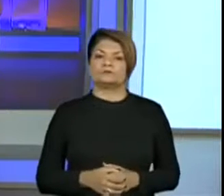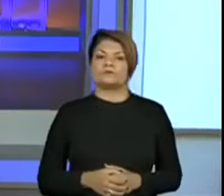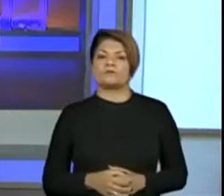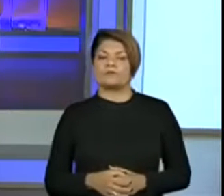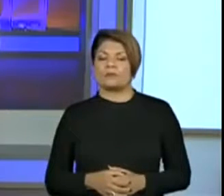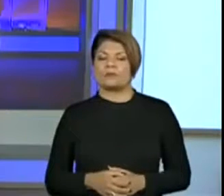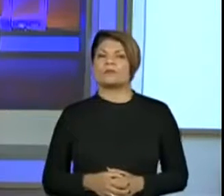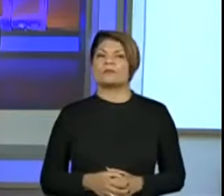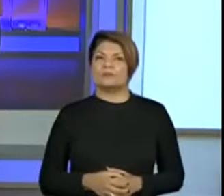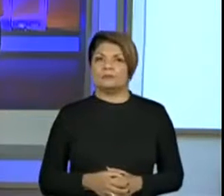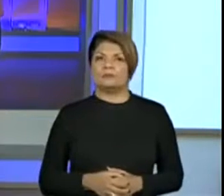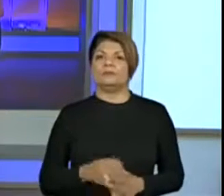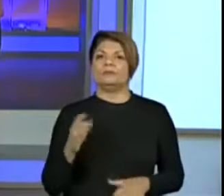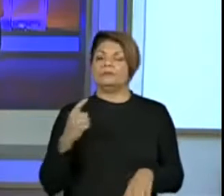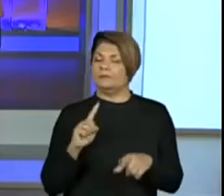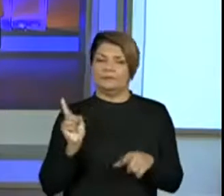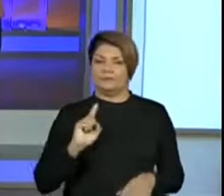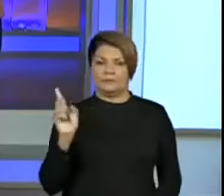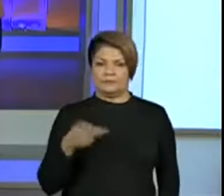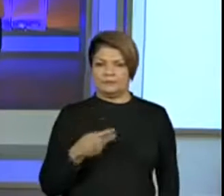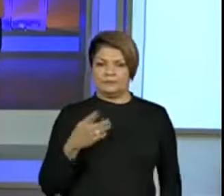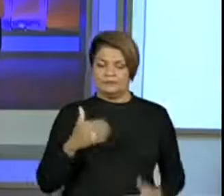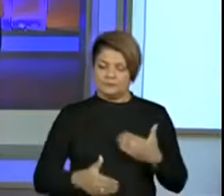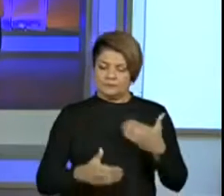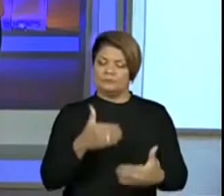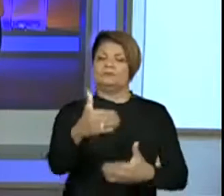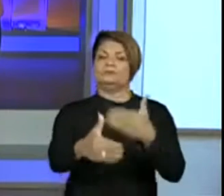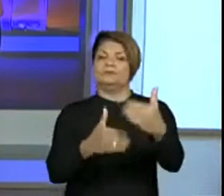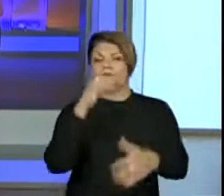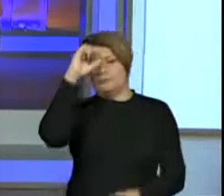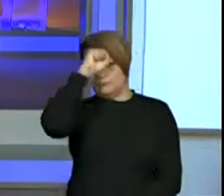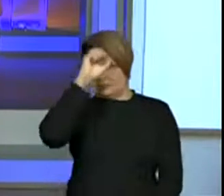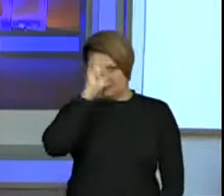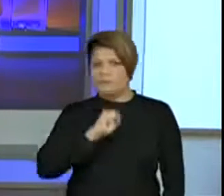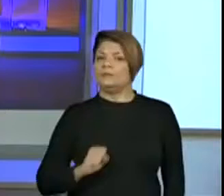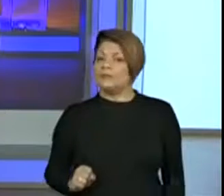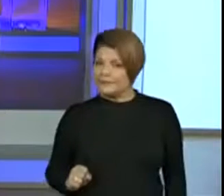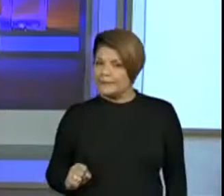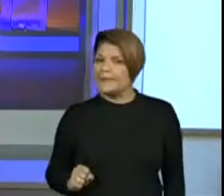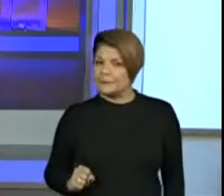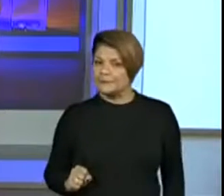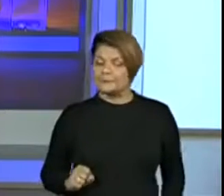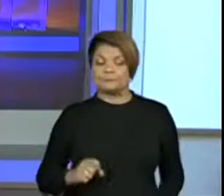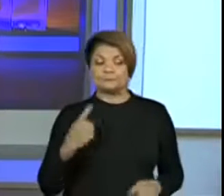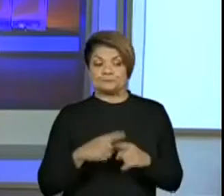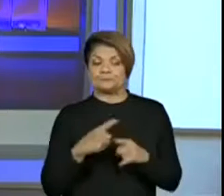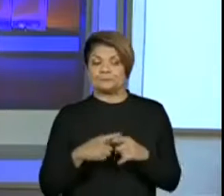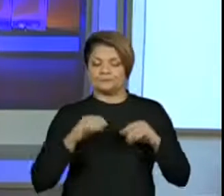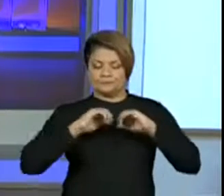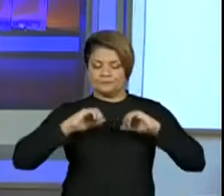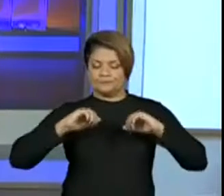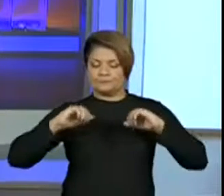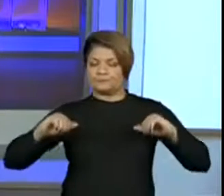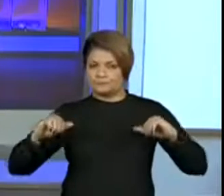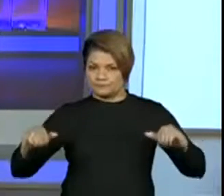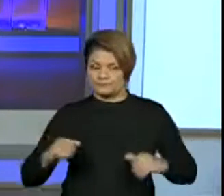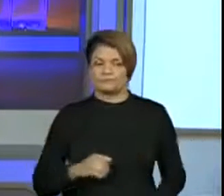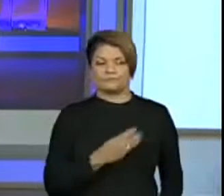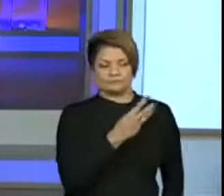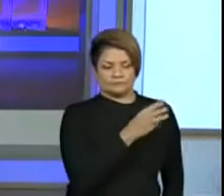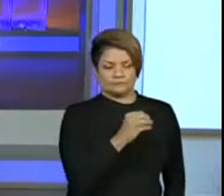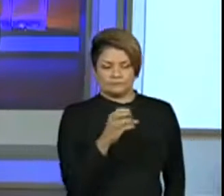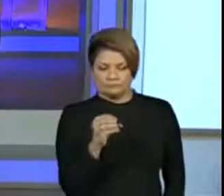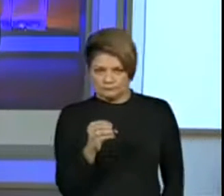ali na fala. Isso, e não errado, é um processo de aprendizagem. Então, ele vai escrever realmente o 300